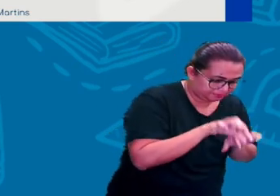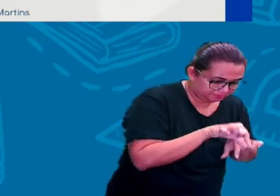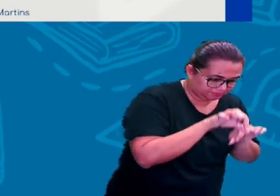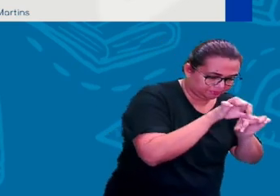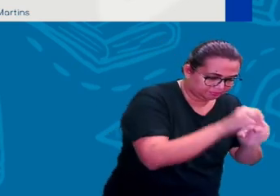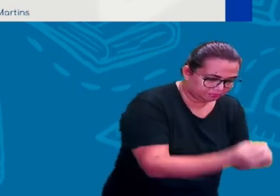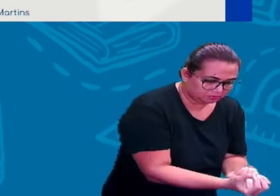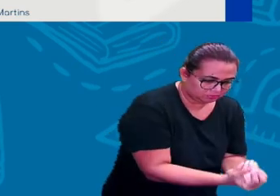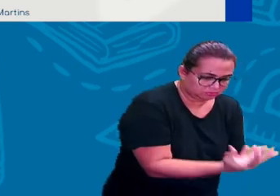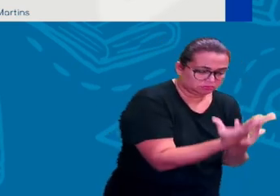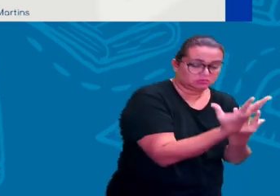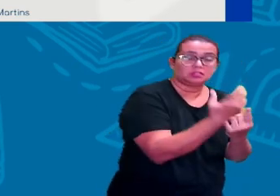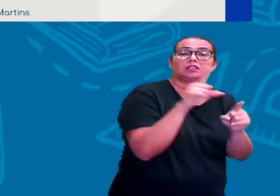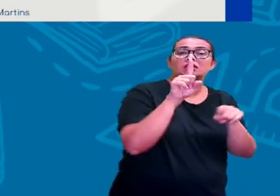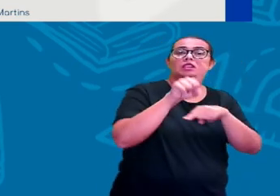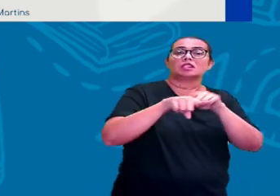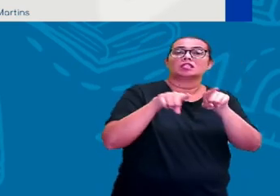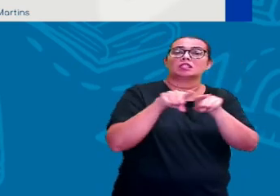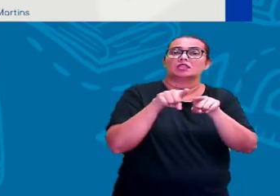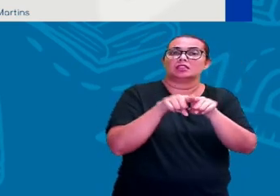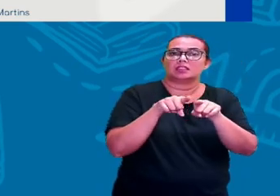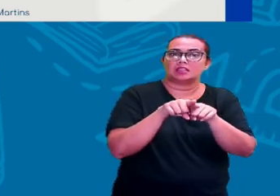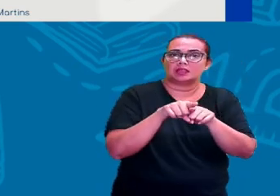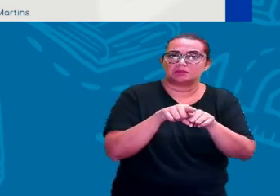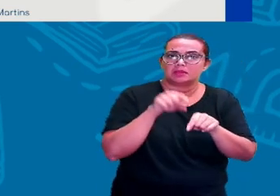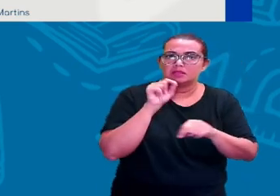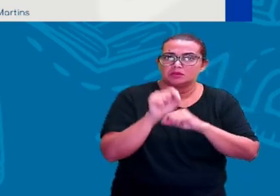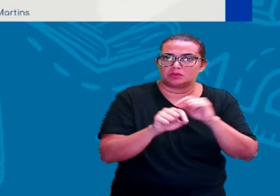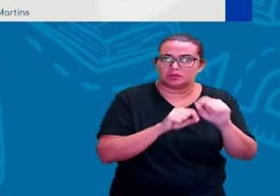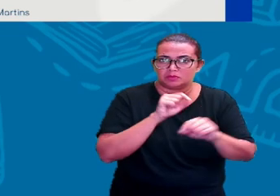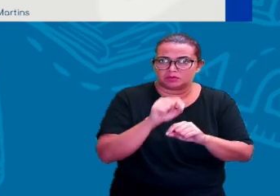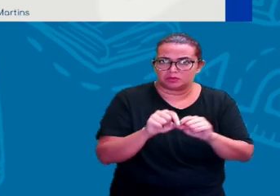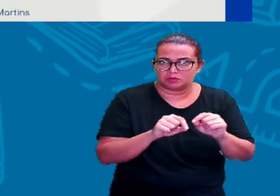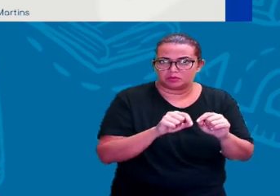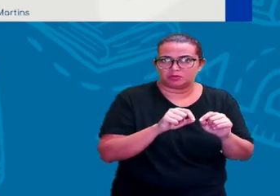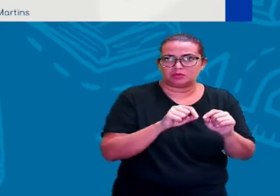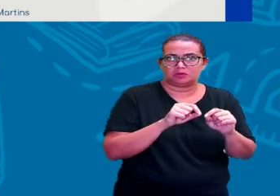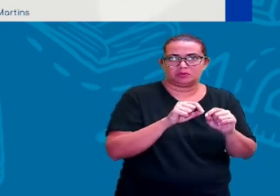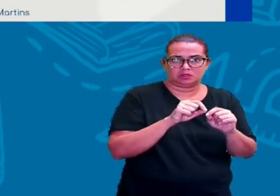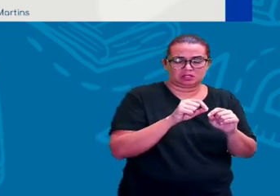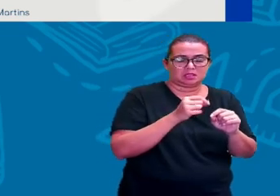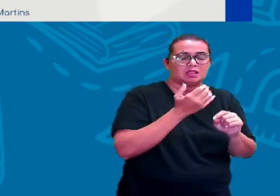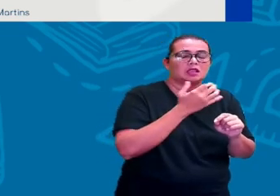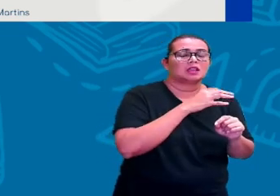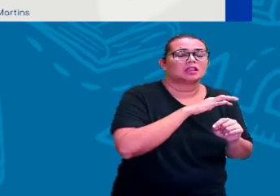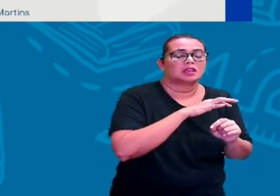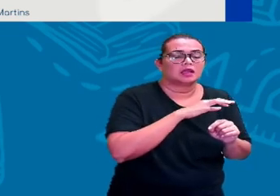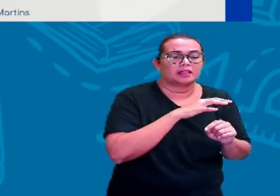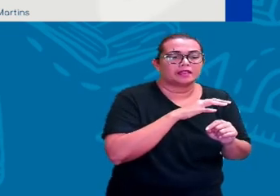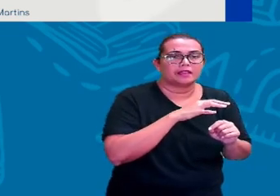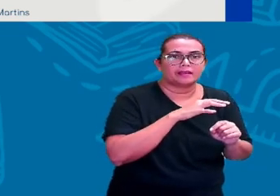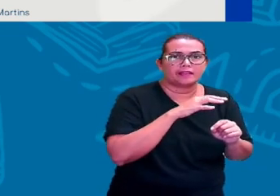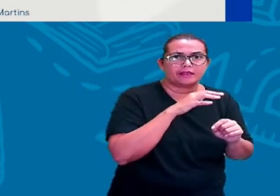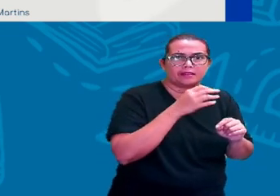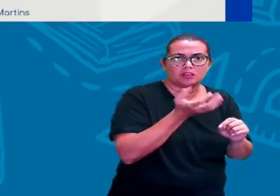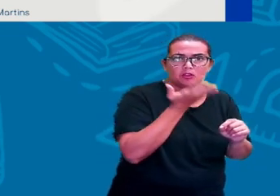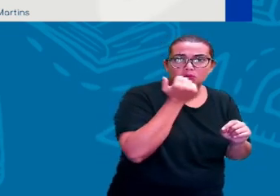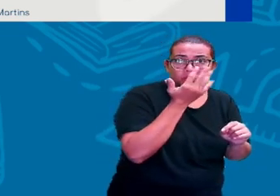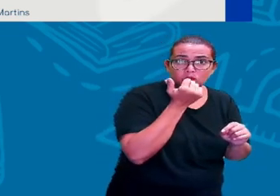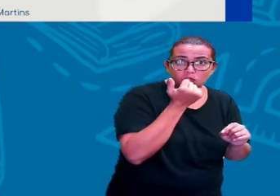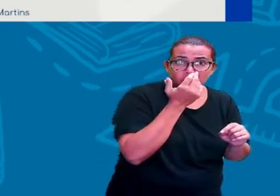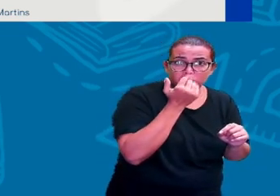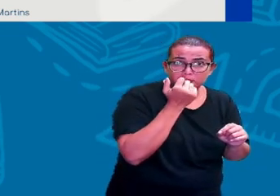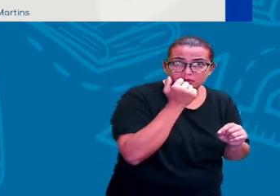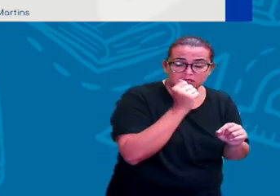pastorear, ou seja, criar alimentos, certo? Então, as ferramentas, como eu já falei, elas começam a ser